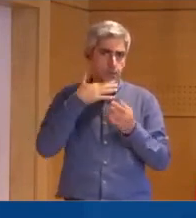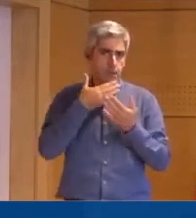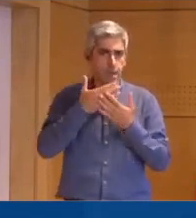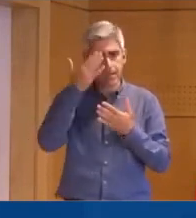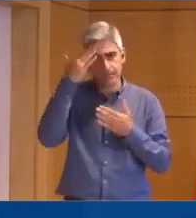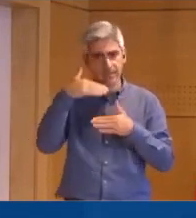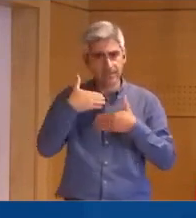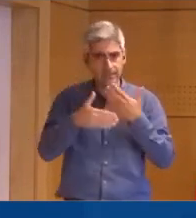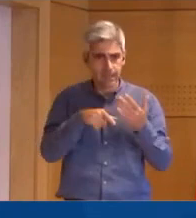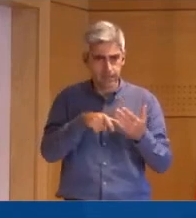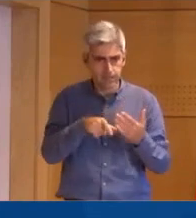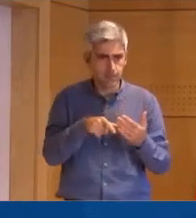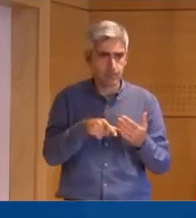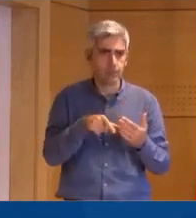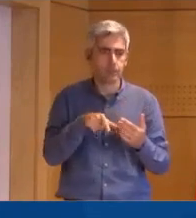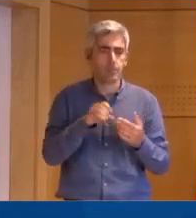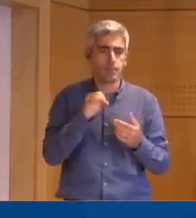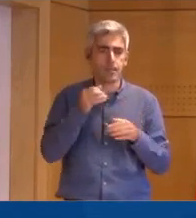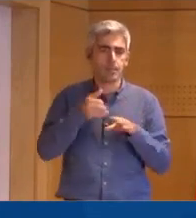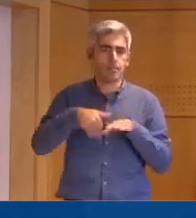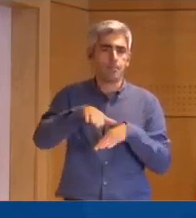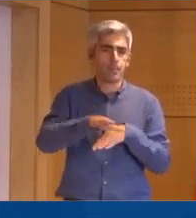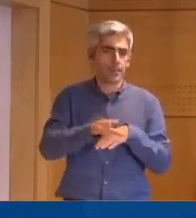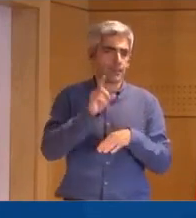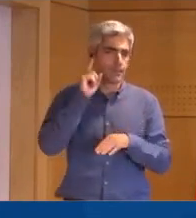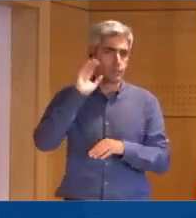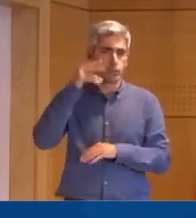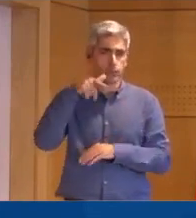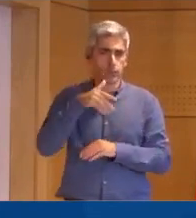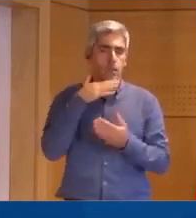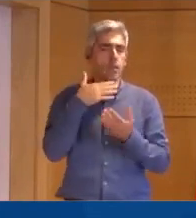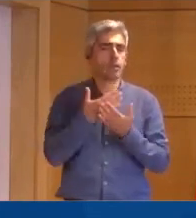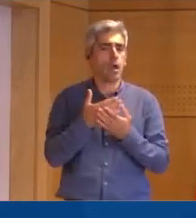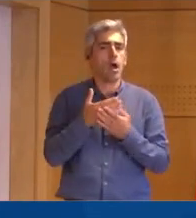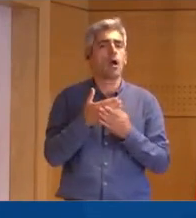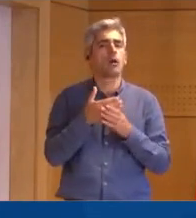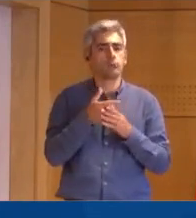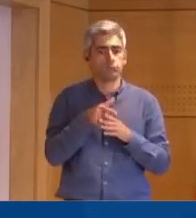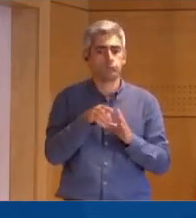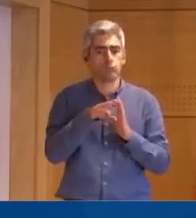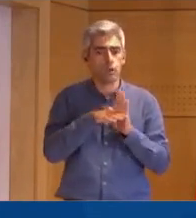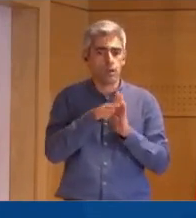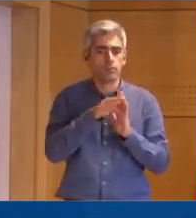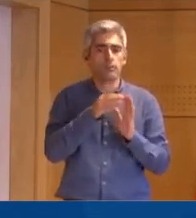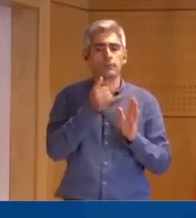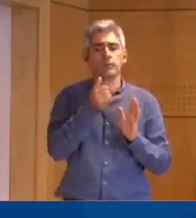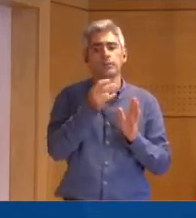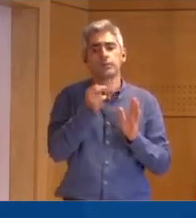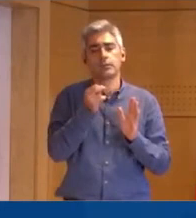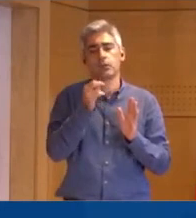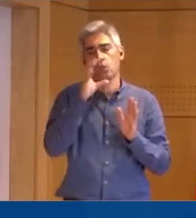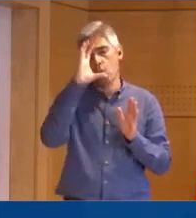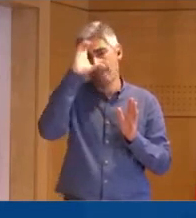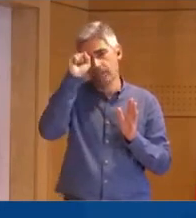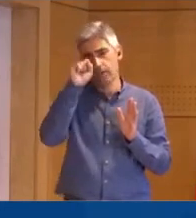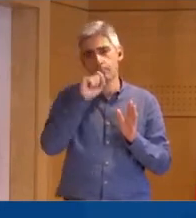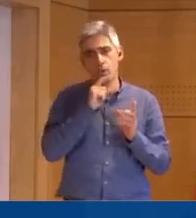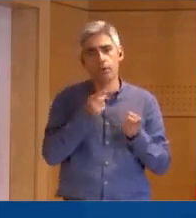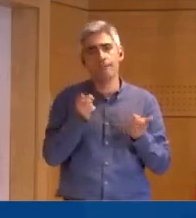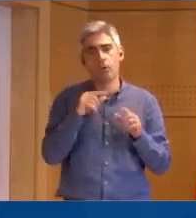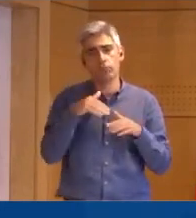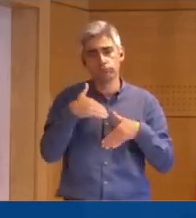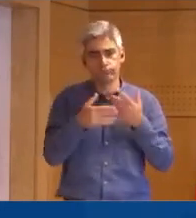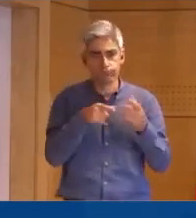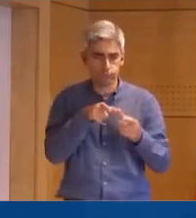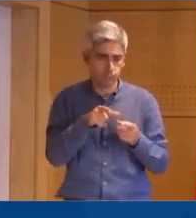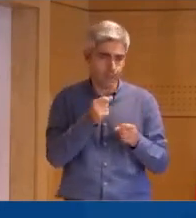capacidade de atuação. Este é, portanto, um primeiro passo determinante para, nos termos do Programa do 23º Governo, poder relançar a atividade do